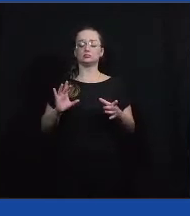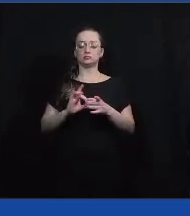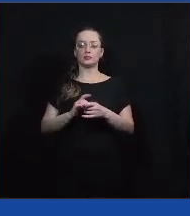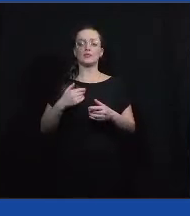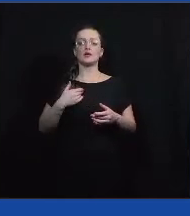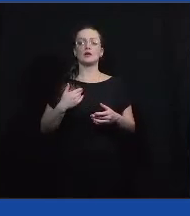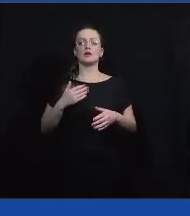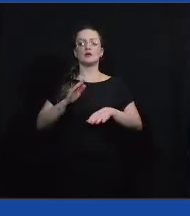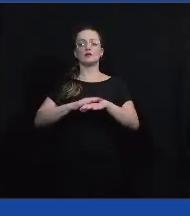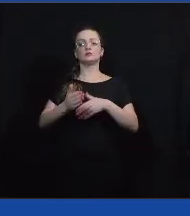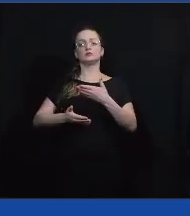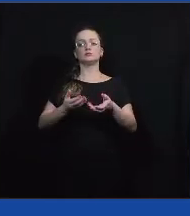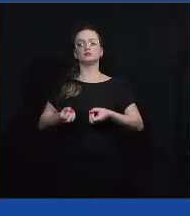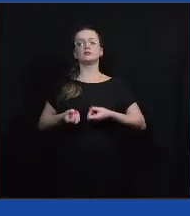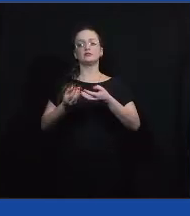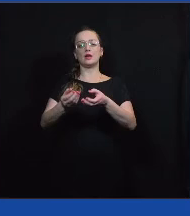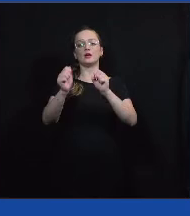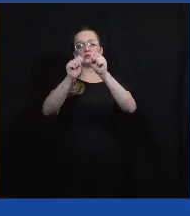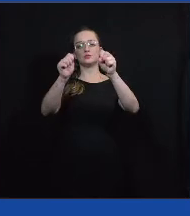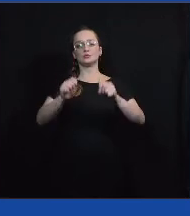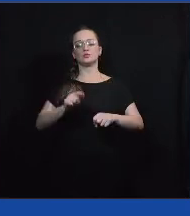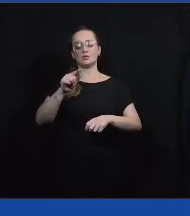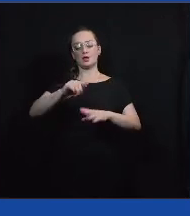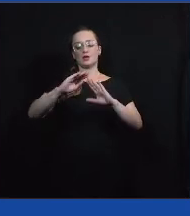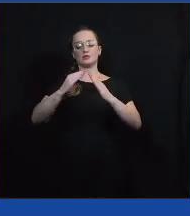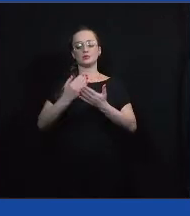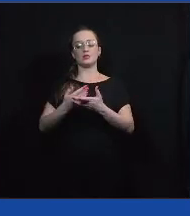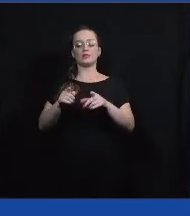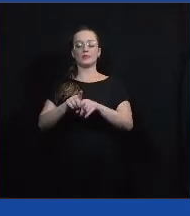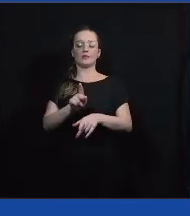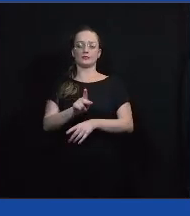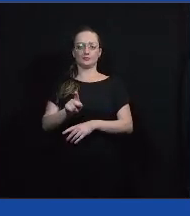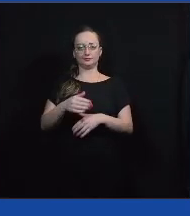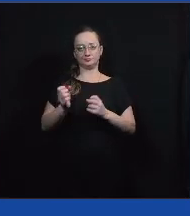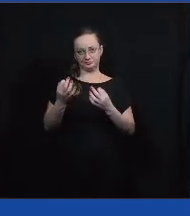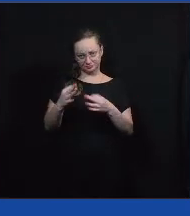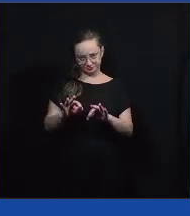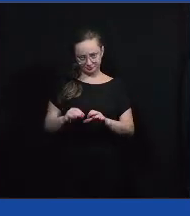viabilizar essa infraestrutura tanto em escolas como para professores, certo?